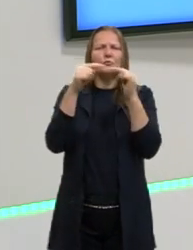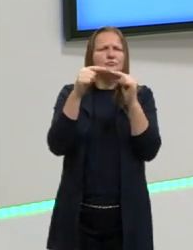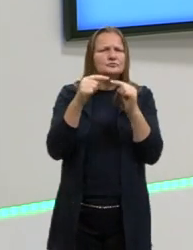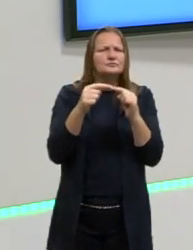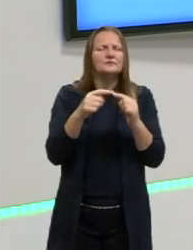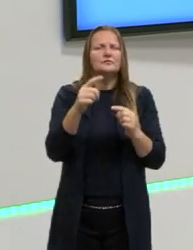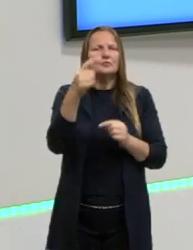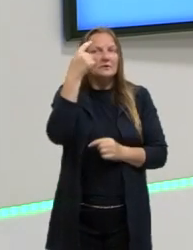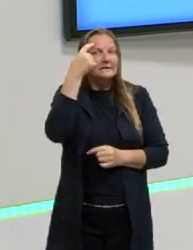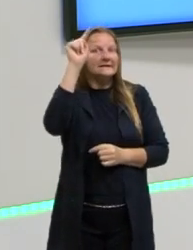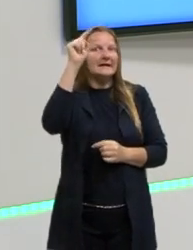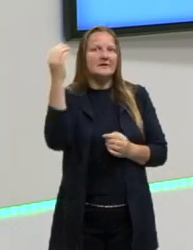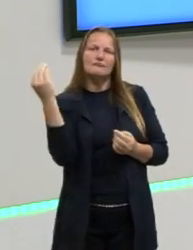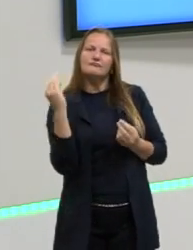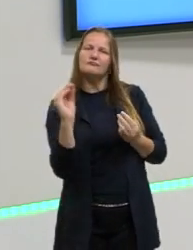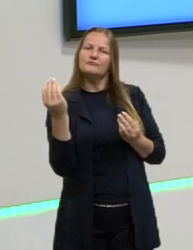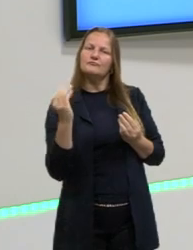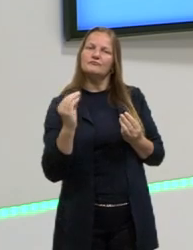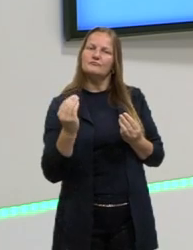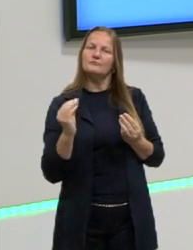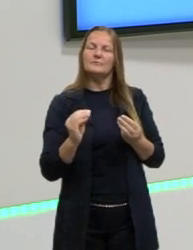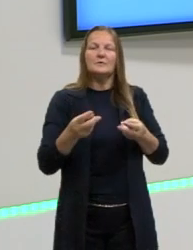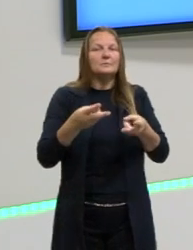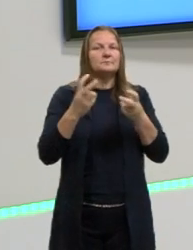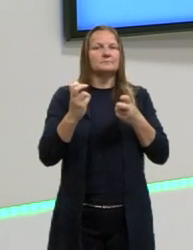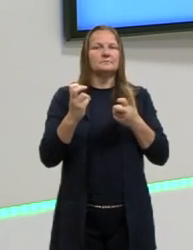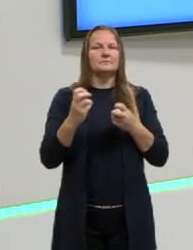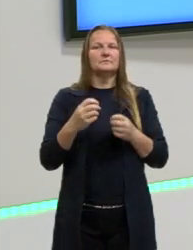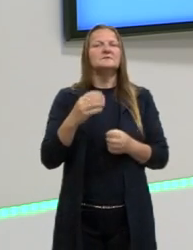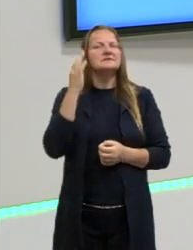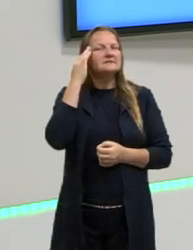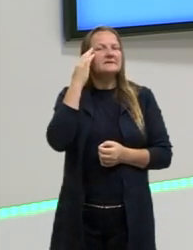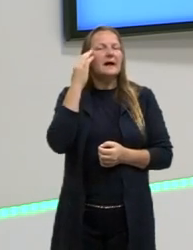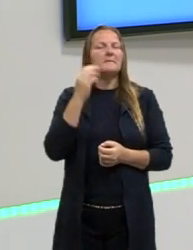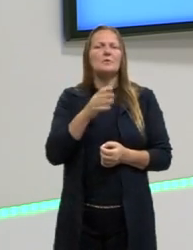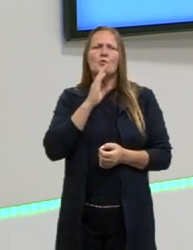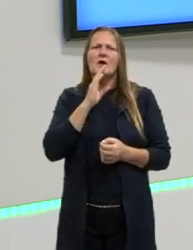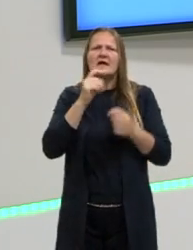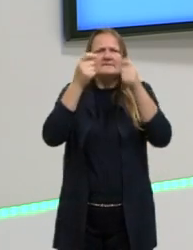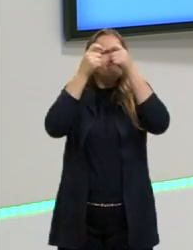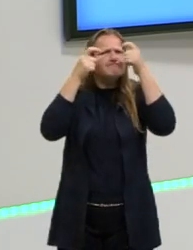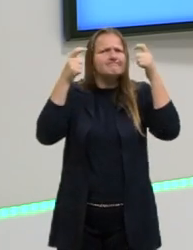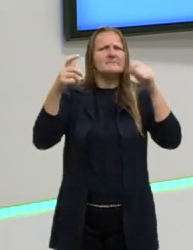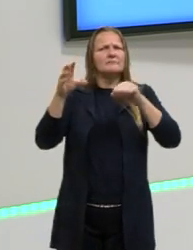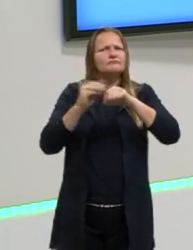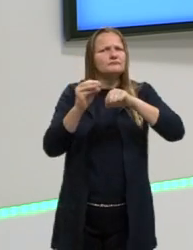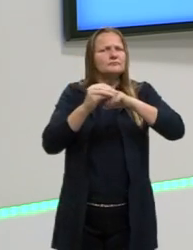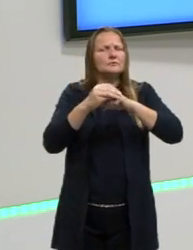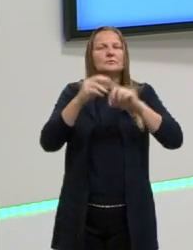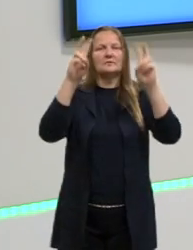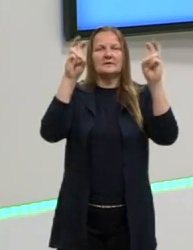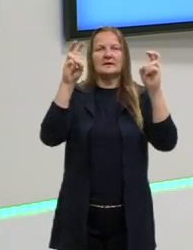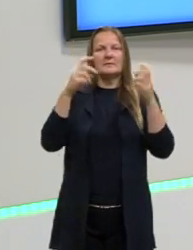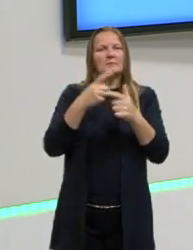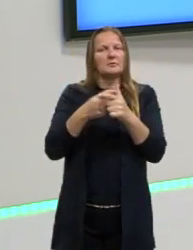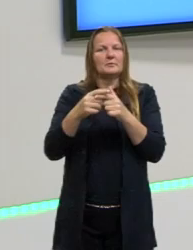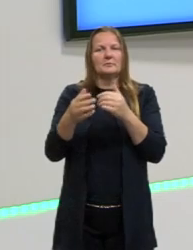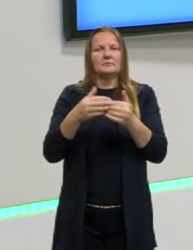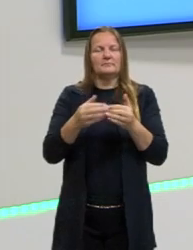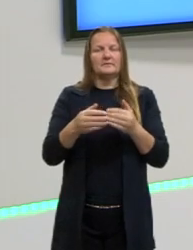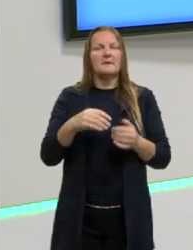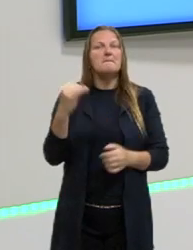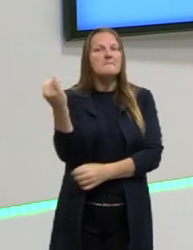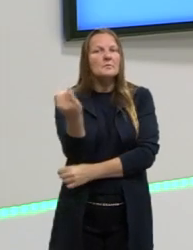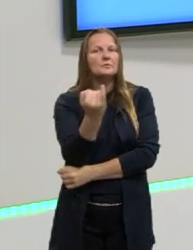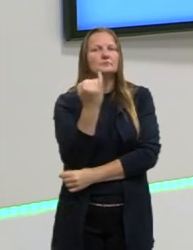a tua ideia e a tua percepção ali, a tua noção, o teu conhecimento sobre a problemática do tema, isso é fundamental.